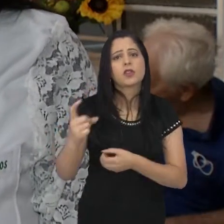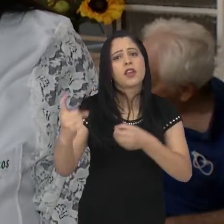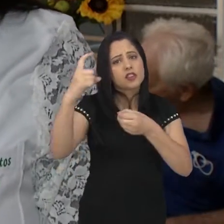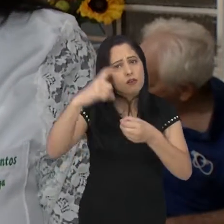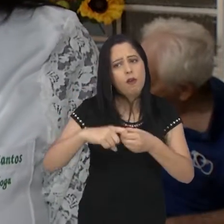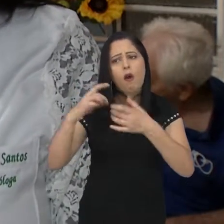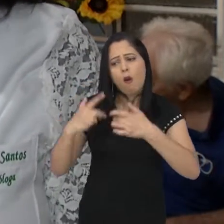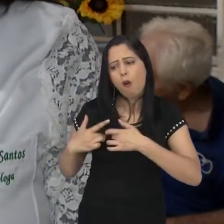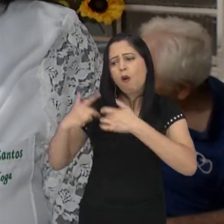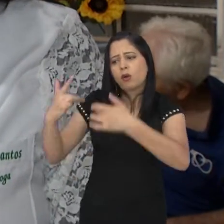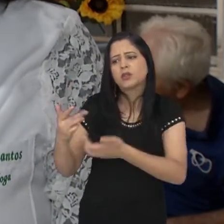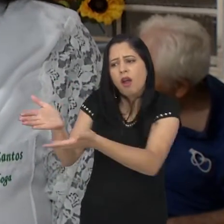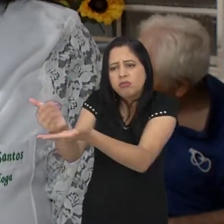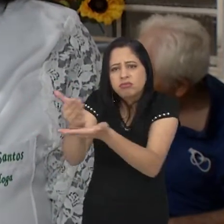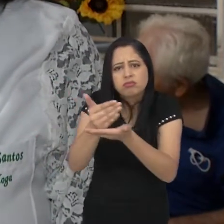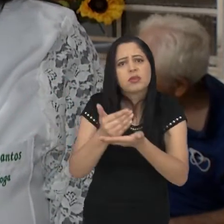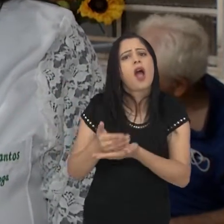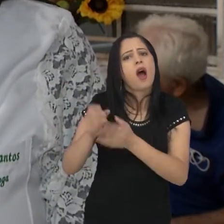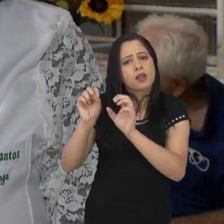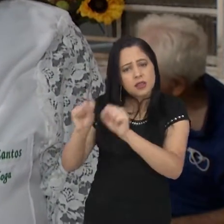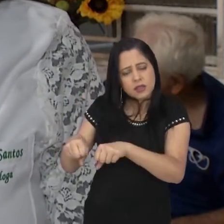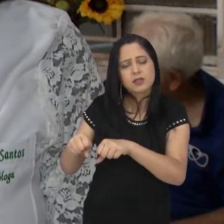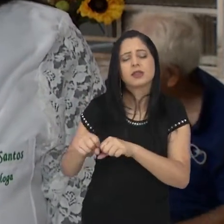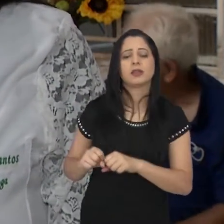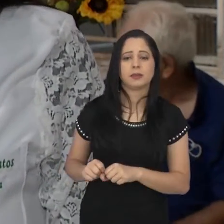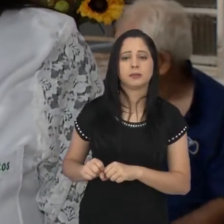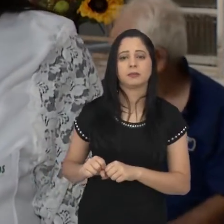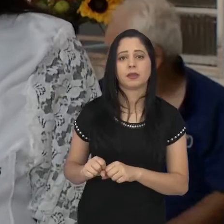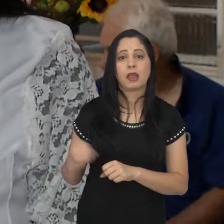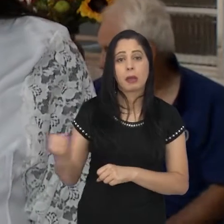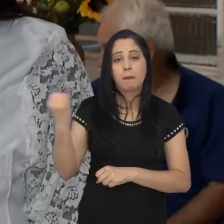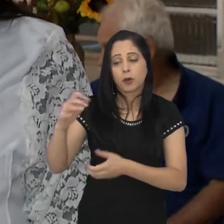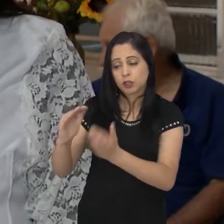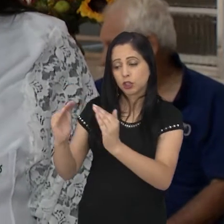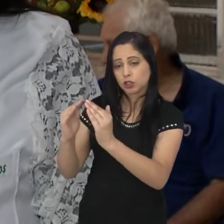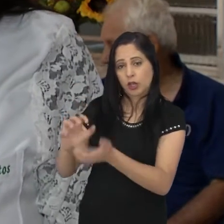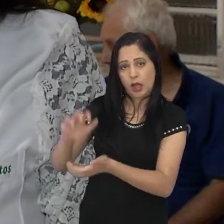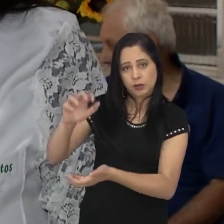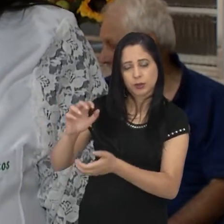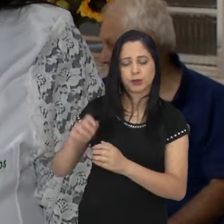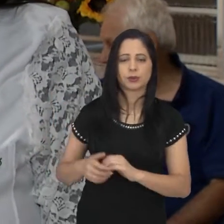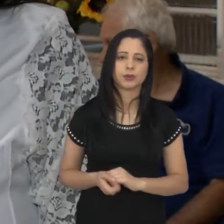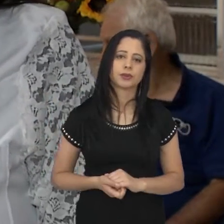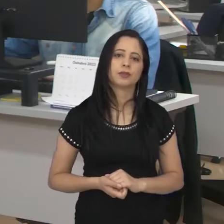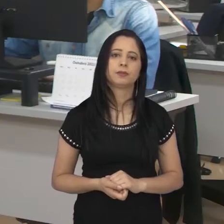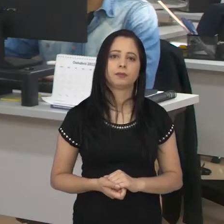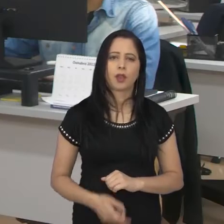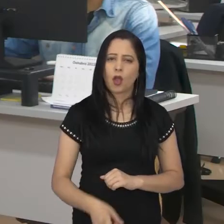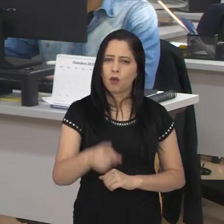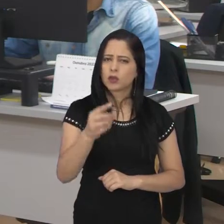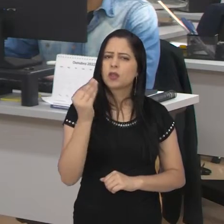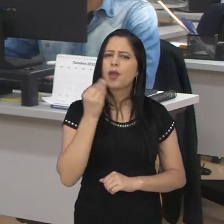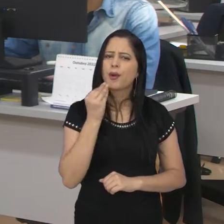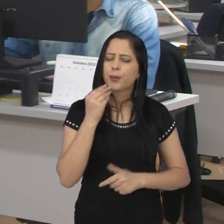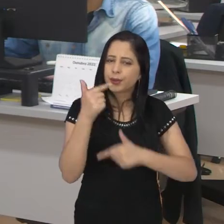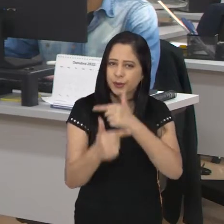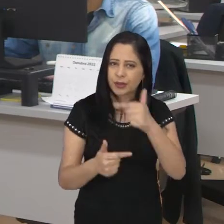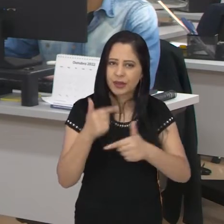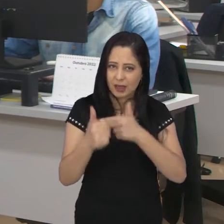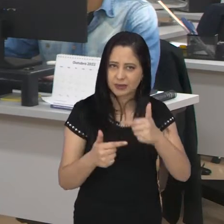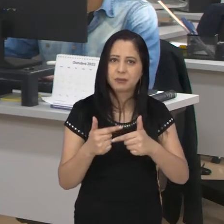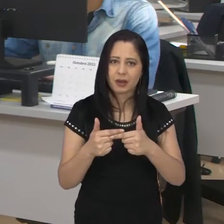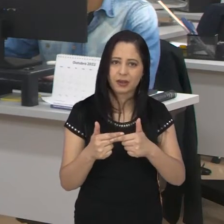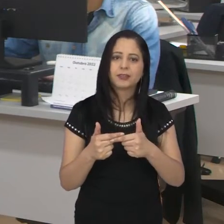as pessoas para a retomada dessas doações, que são de extrema importância para os asilos. E você está na busca por uma